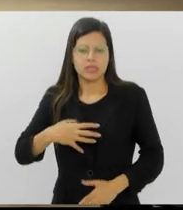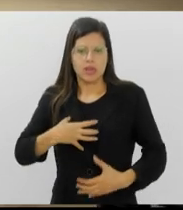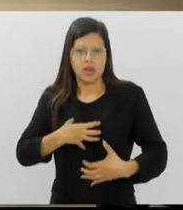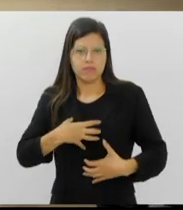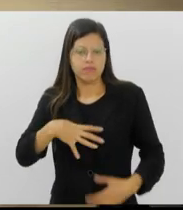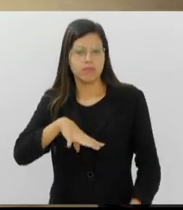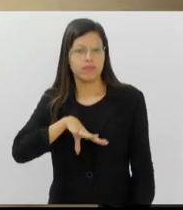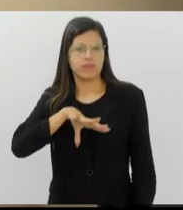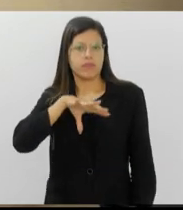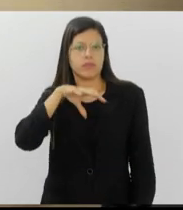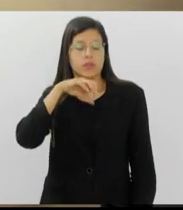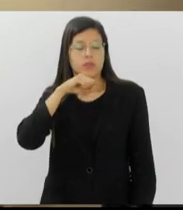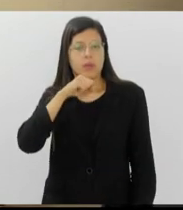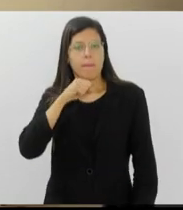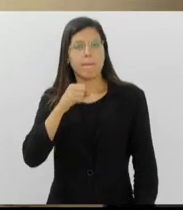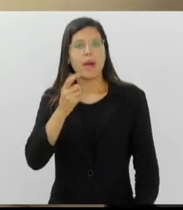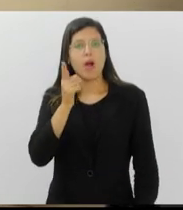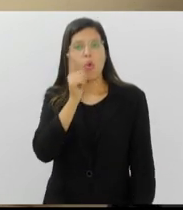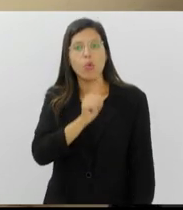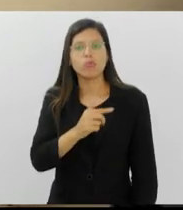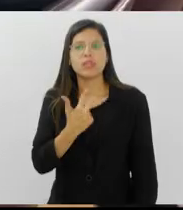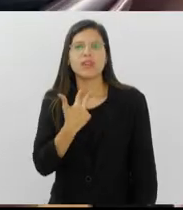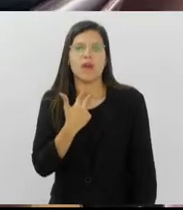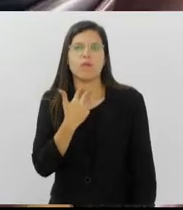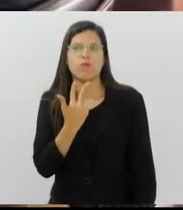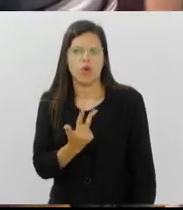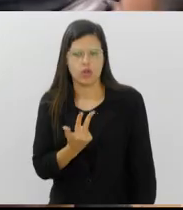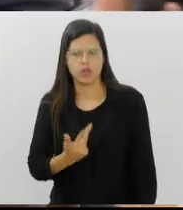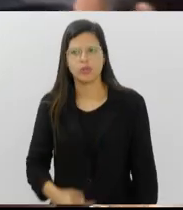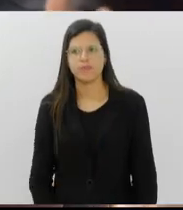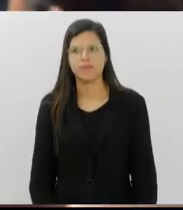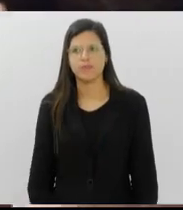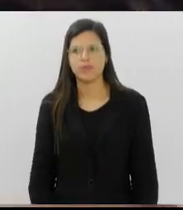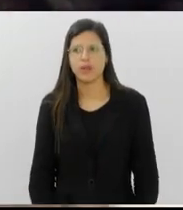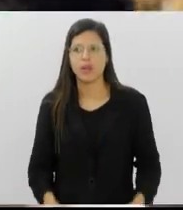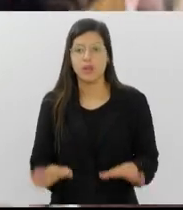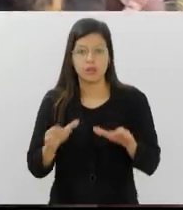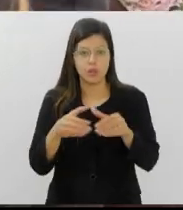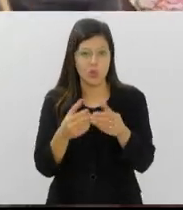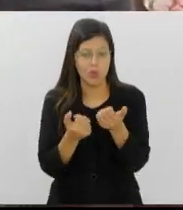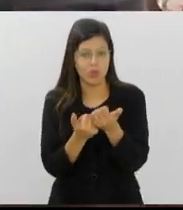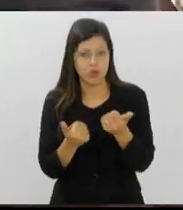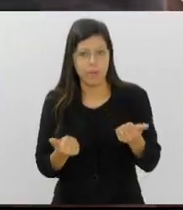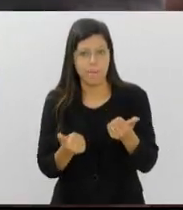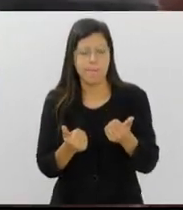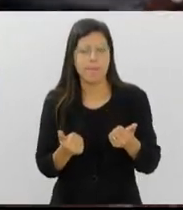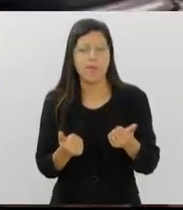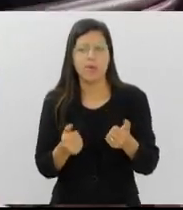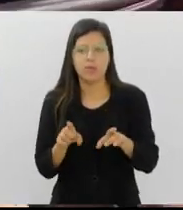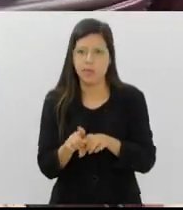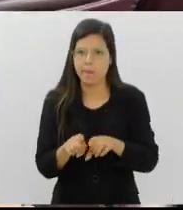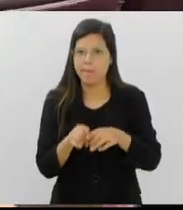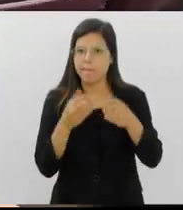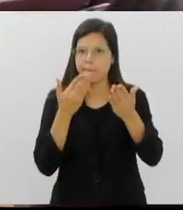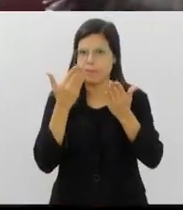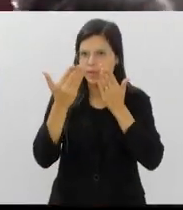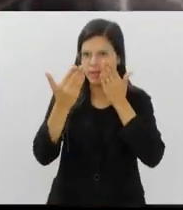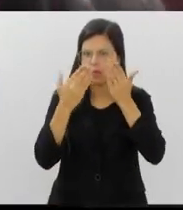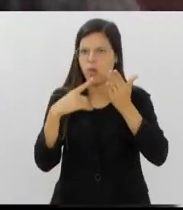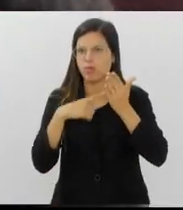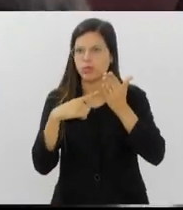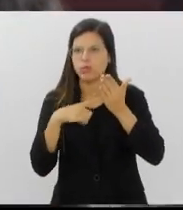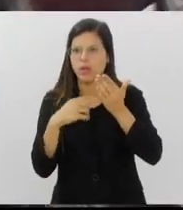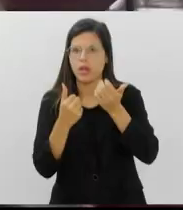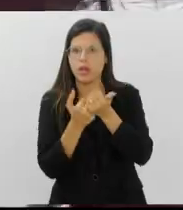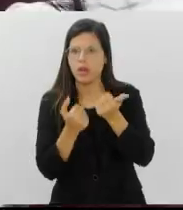do som juntamente com a articulação. O grupo de apoio aos pacientes é também formado por psicólogos e abrange o suporte